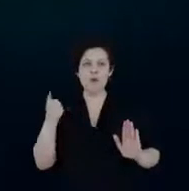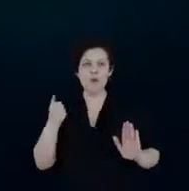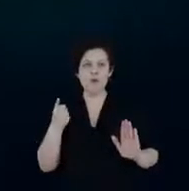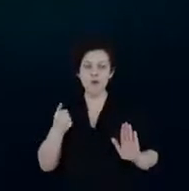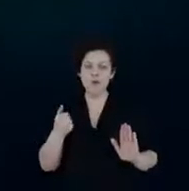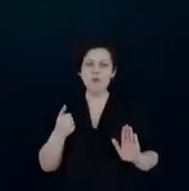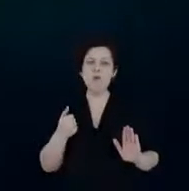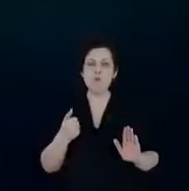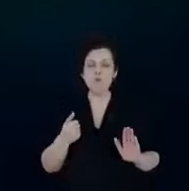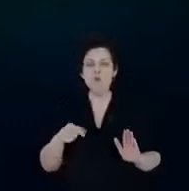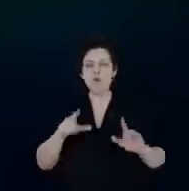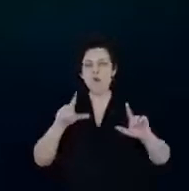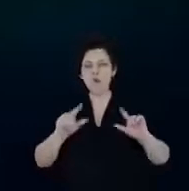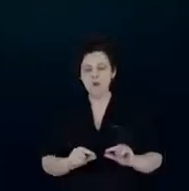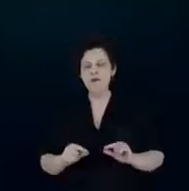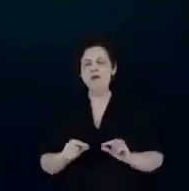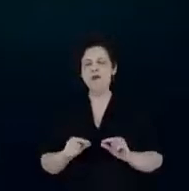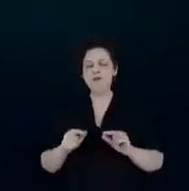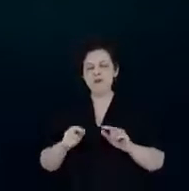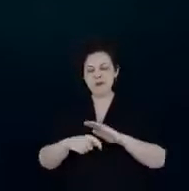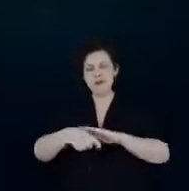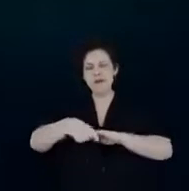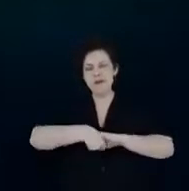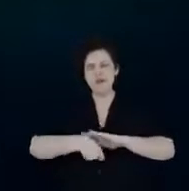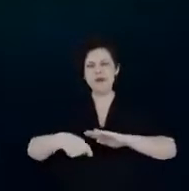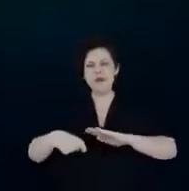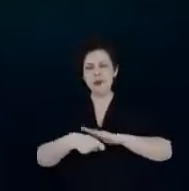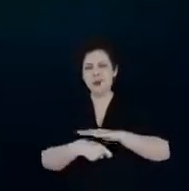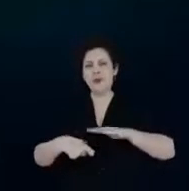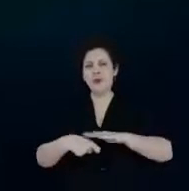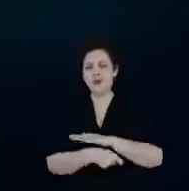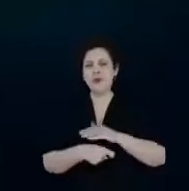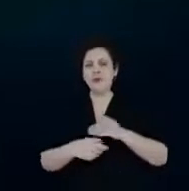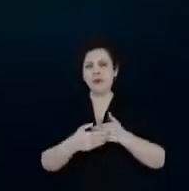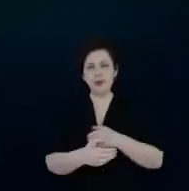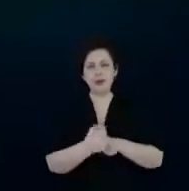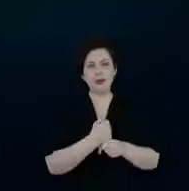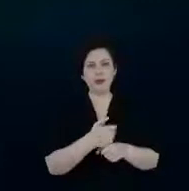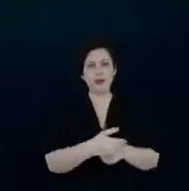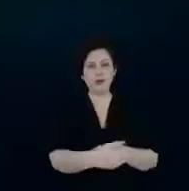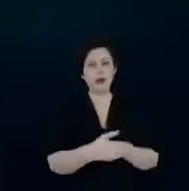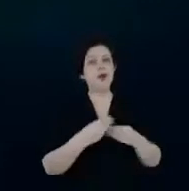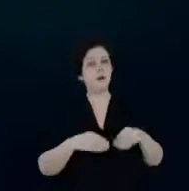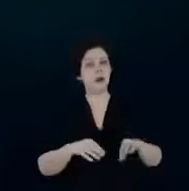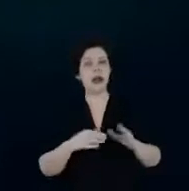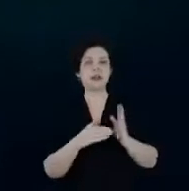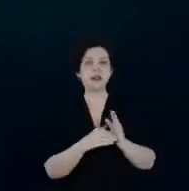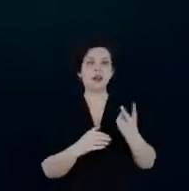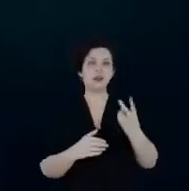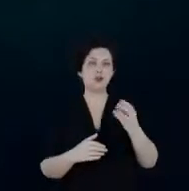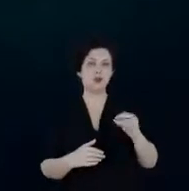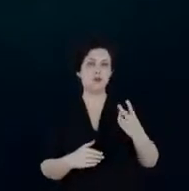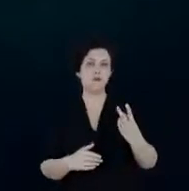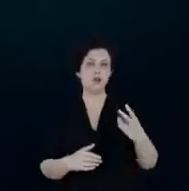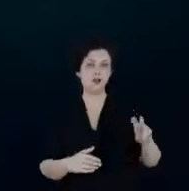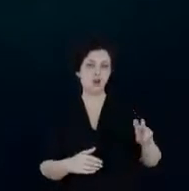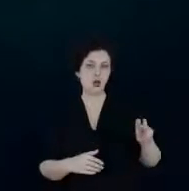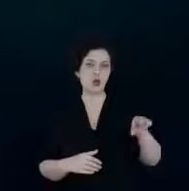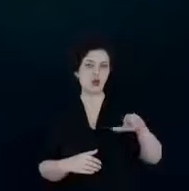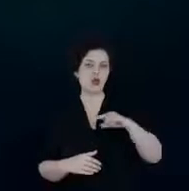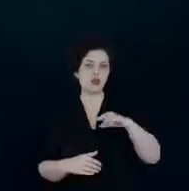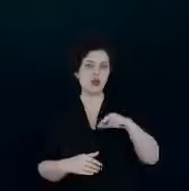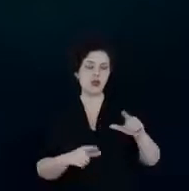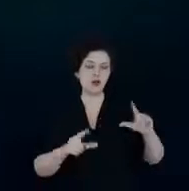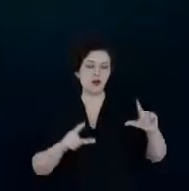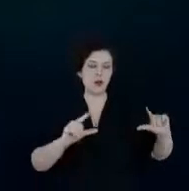isso reduziu bastante os investimentos nos próximos anos isso vai até 2025 a gente vai ter essas